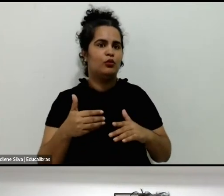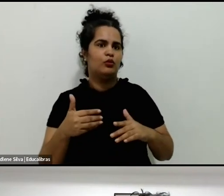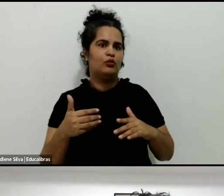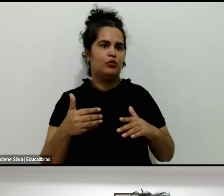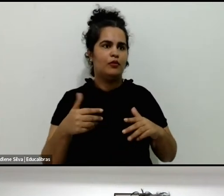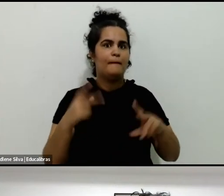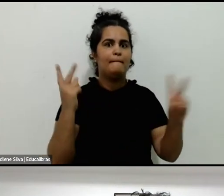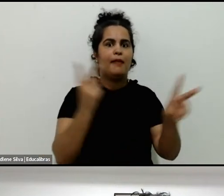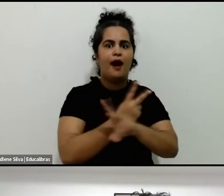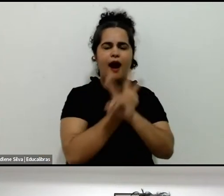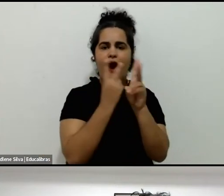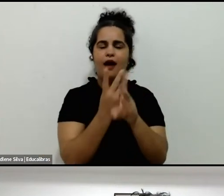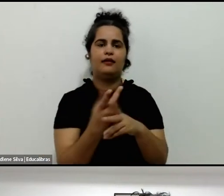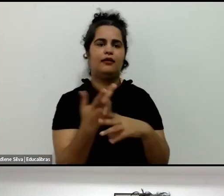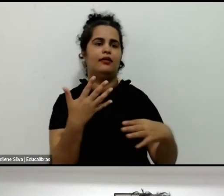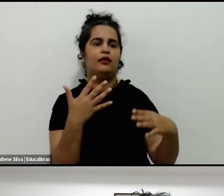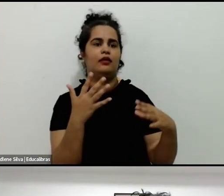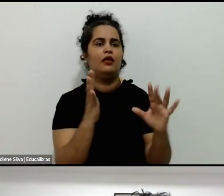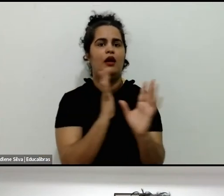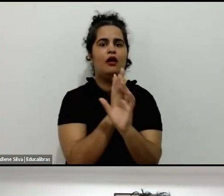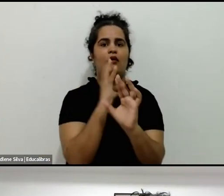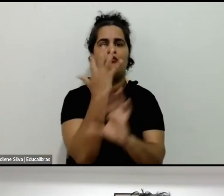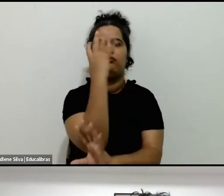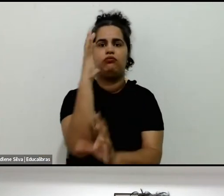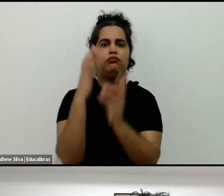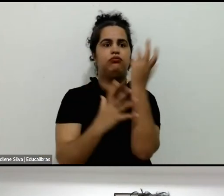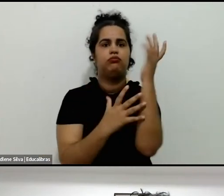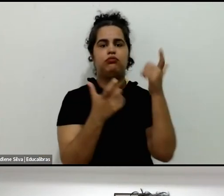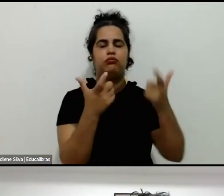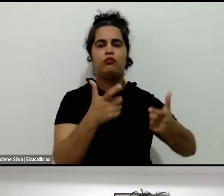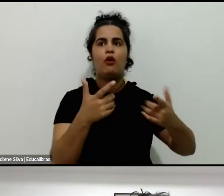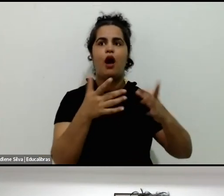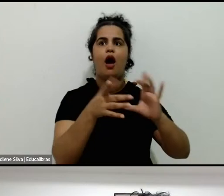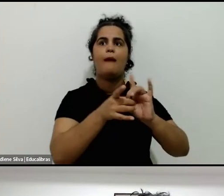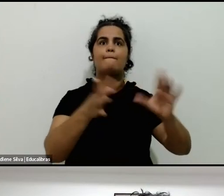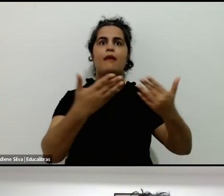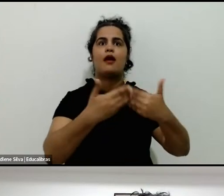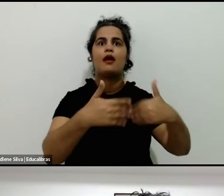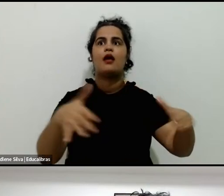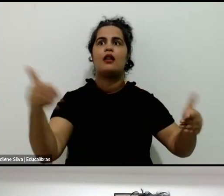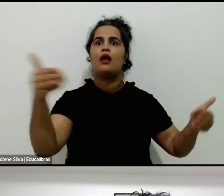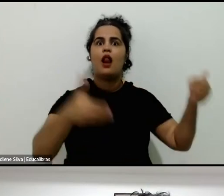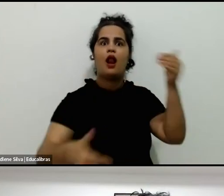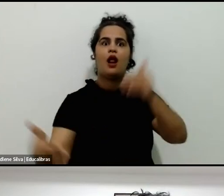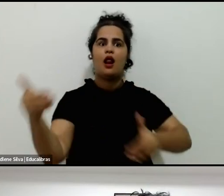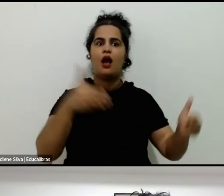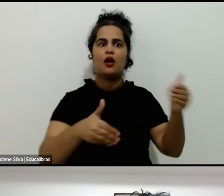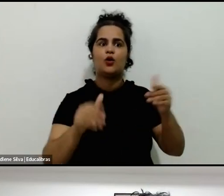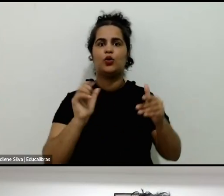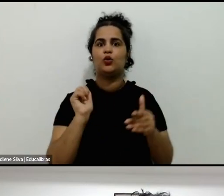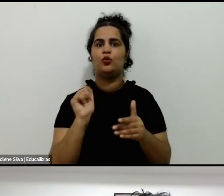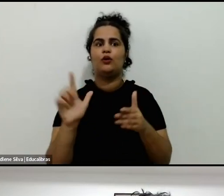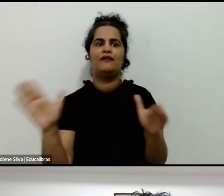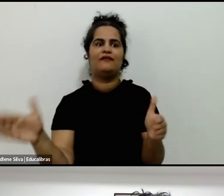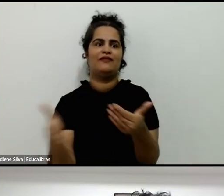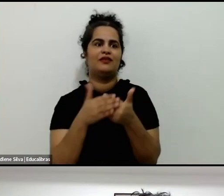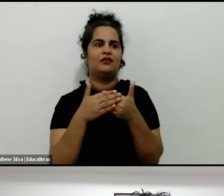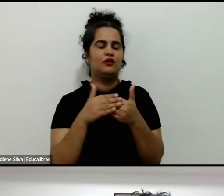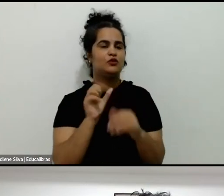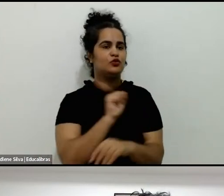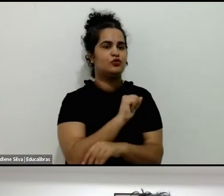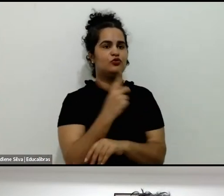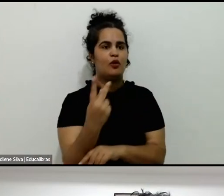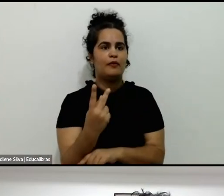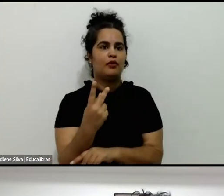cidade, de tudo, mas vejo que os lugares abertos estão muito mais frequentados do que os lugares fechados, inclusive os shoppings.